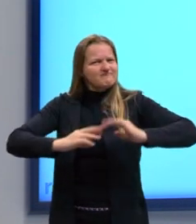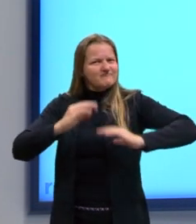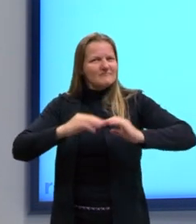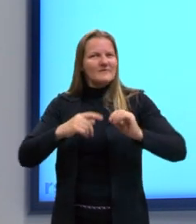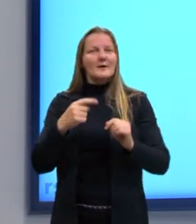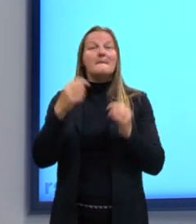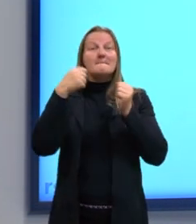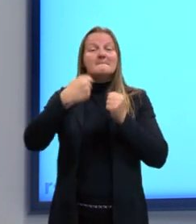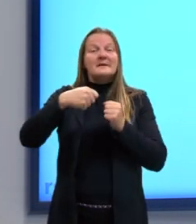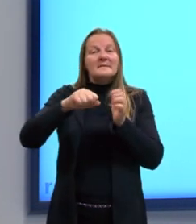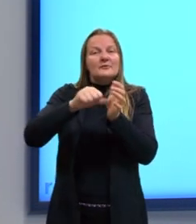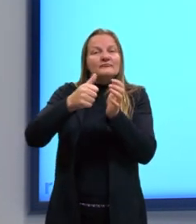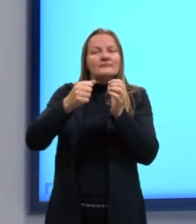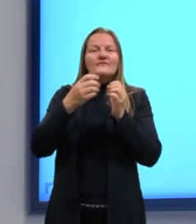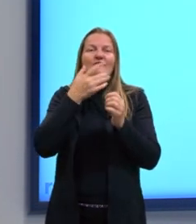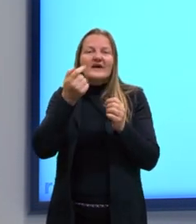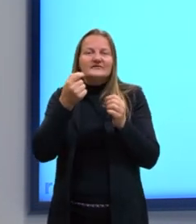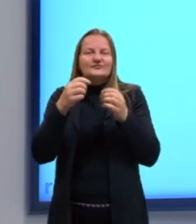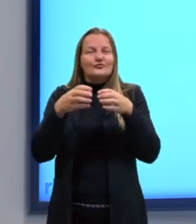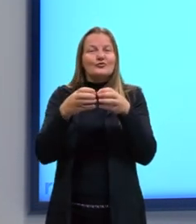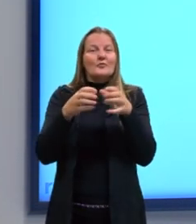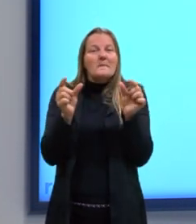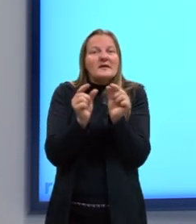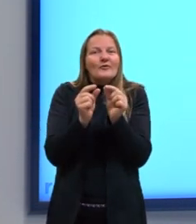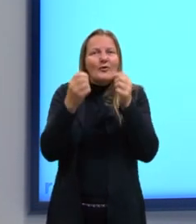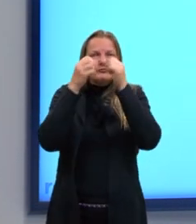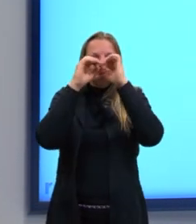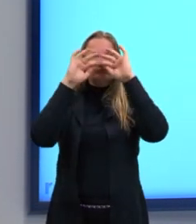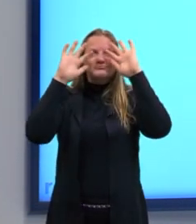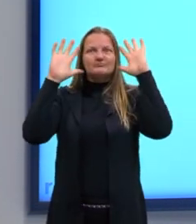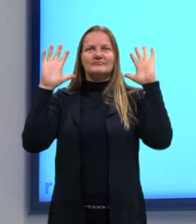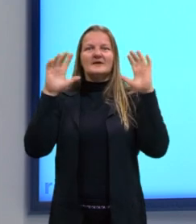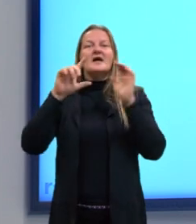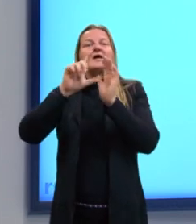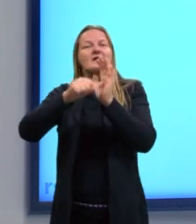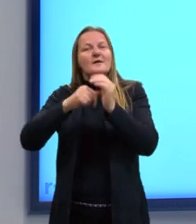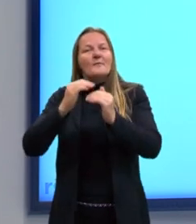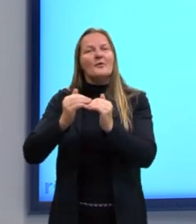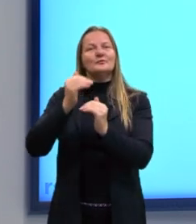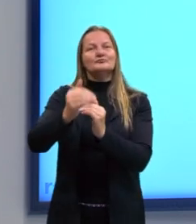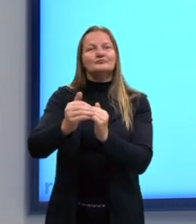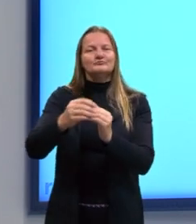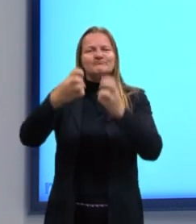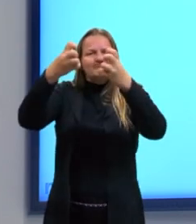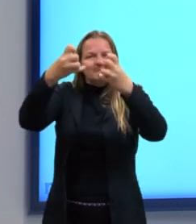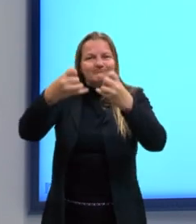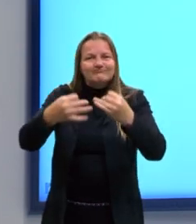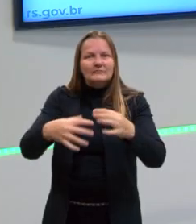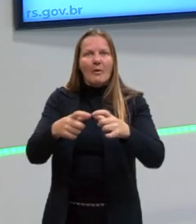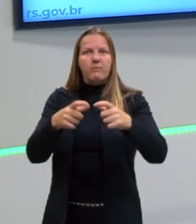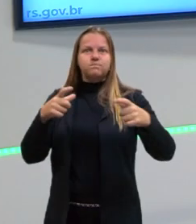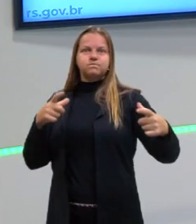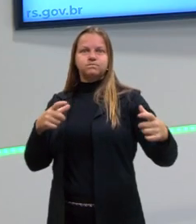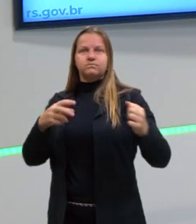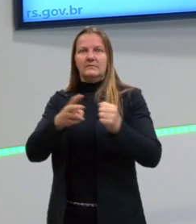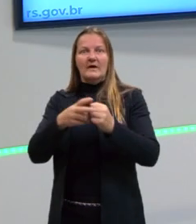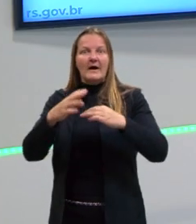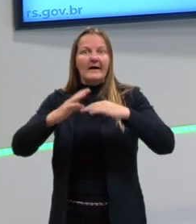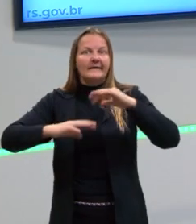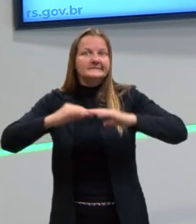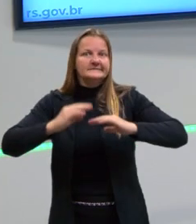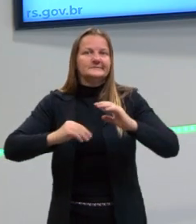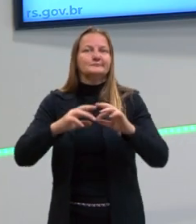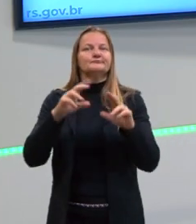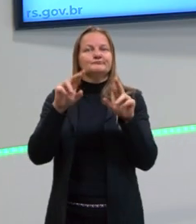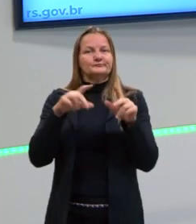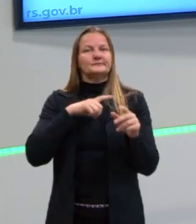entender primeiro um pequeno grupo e partir para um grupo maior, do que querer explicar esse grupo maior e depois só explicar para